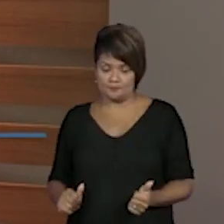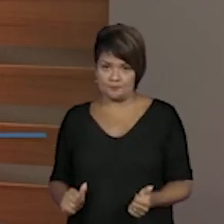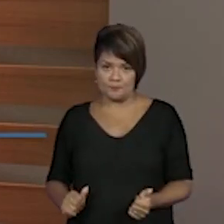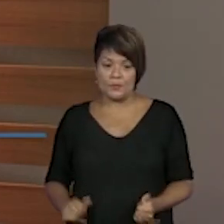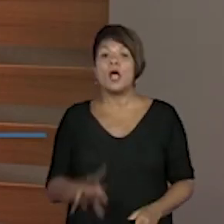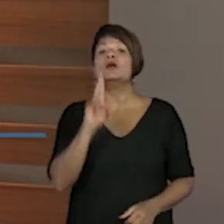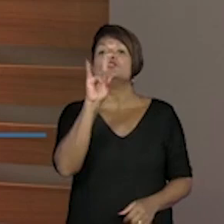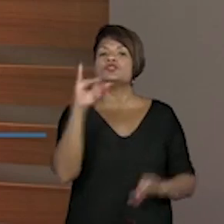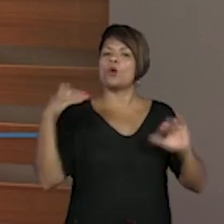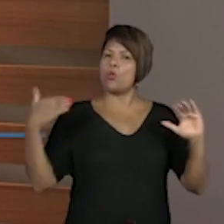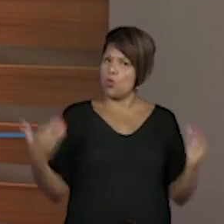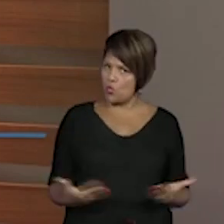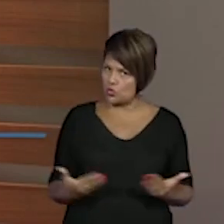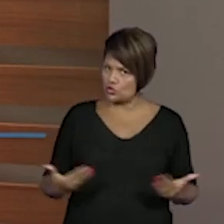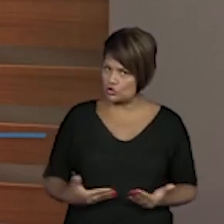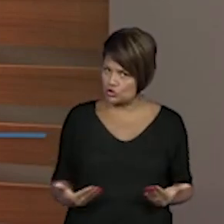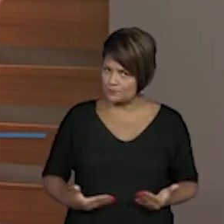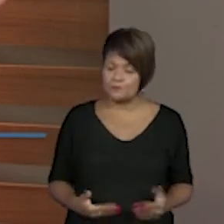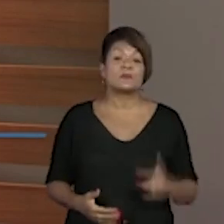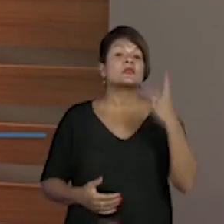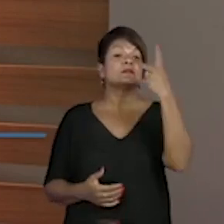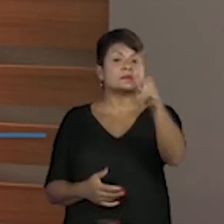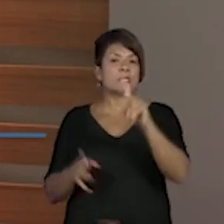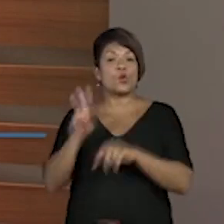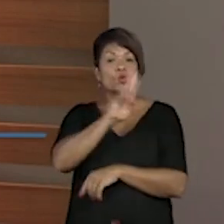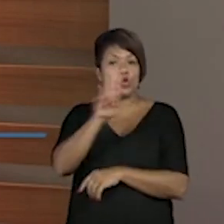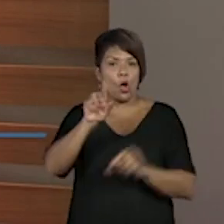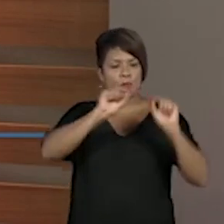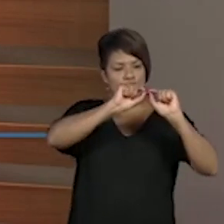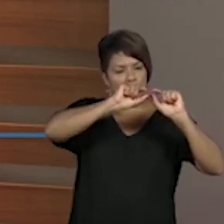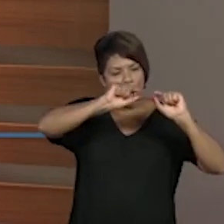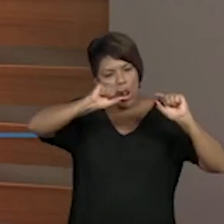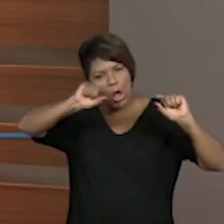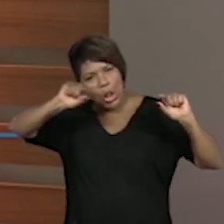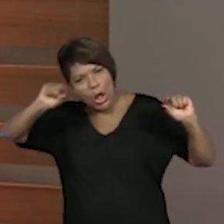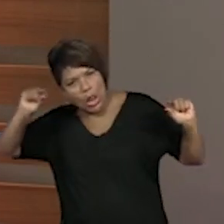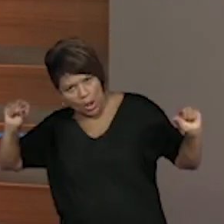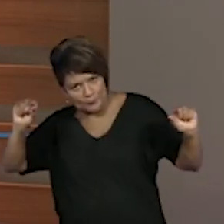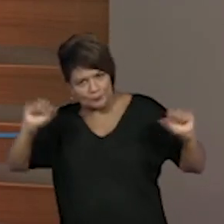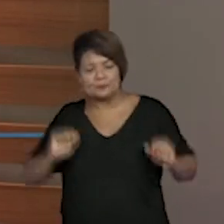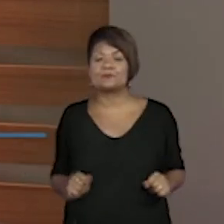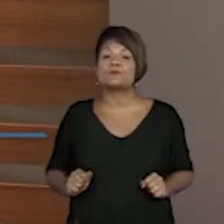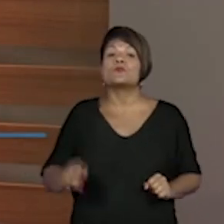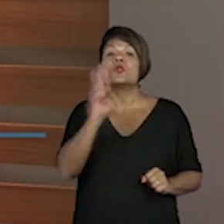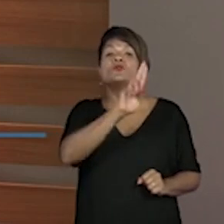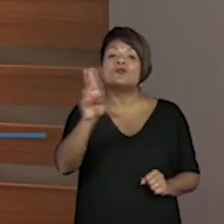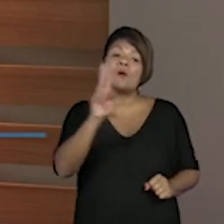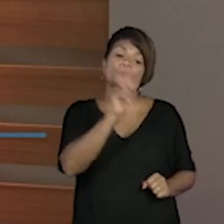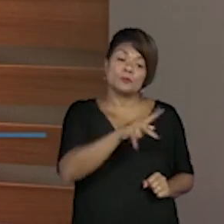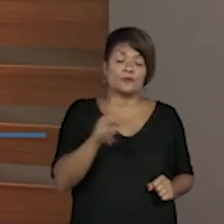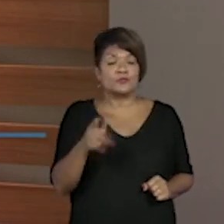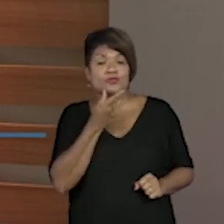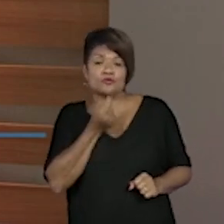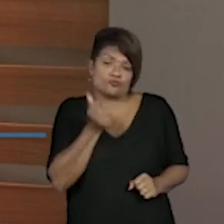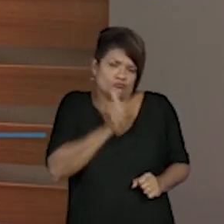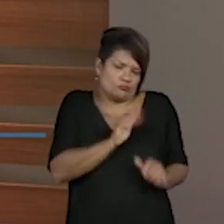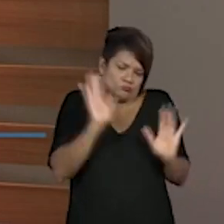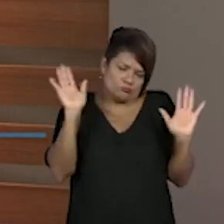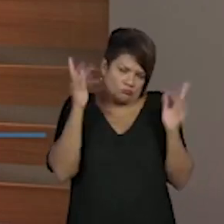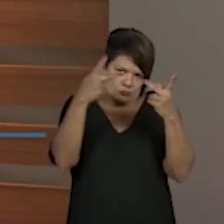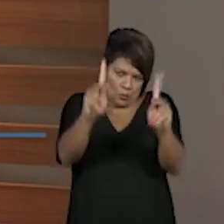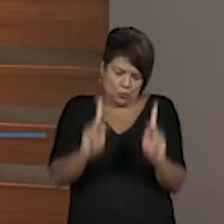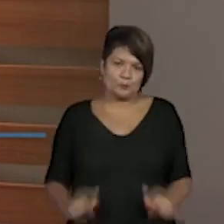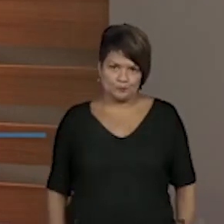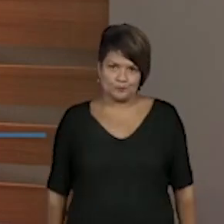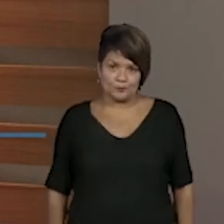a data de hoje, seu nome completo e o nome do professor e da professora. Porque